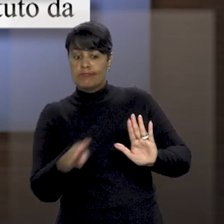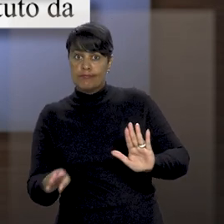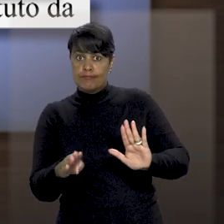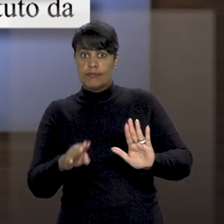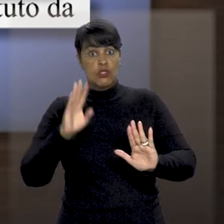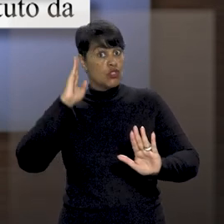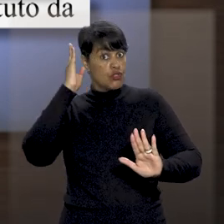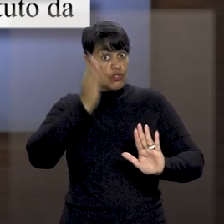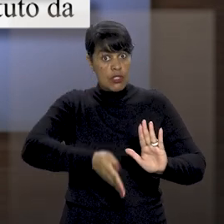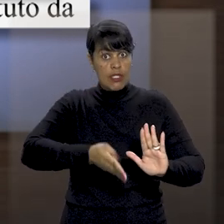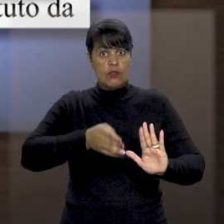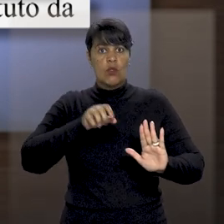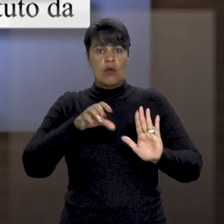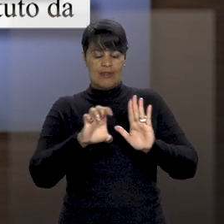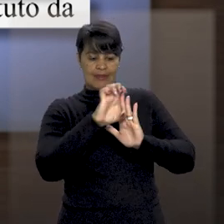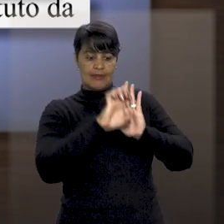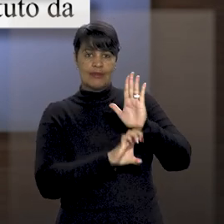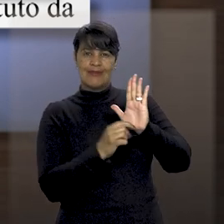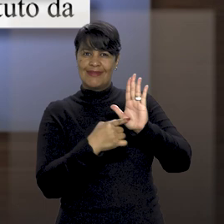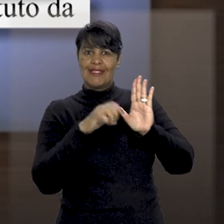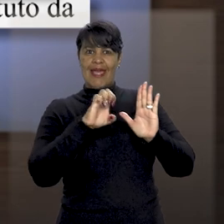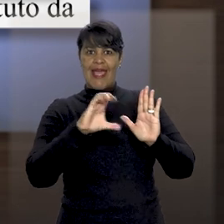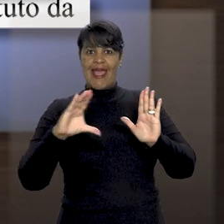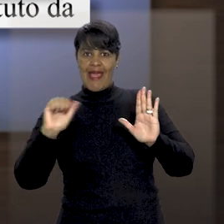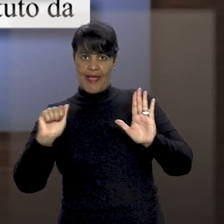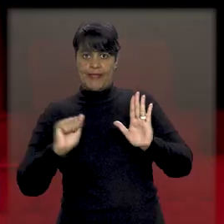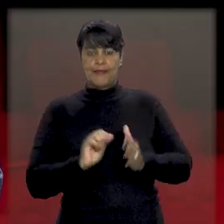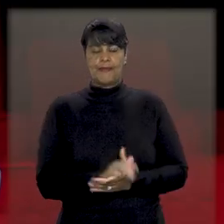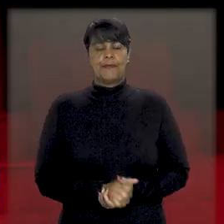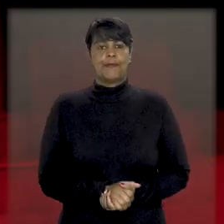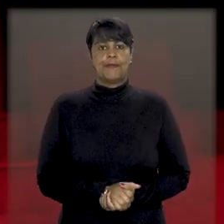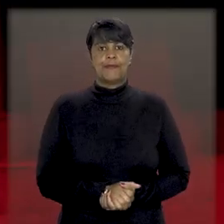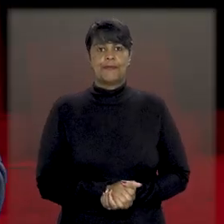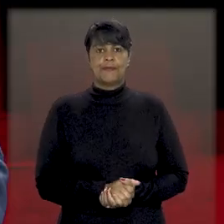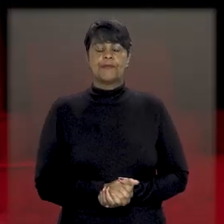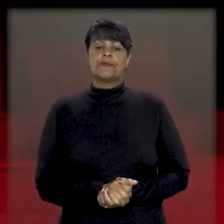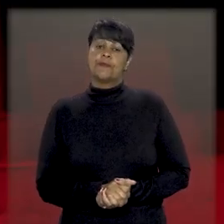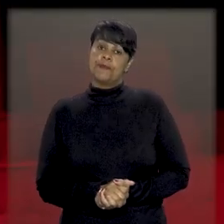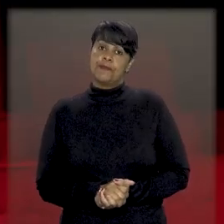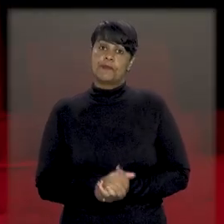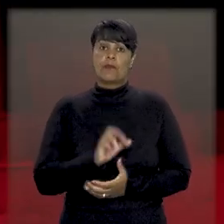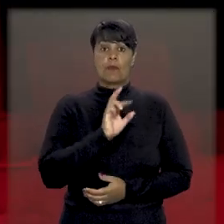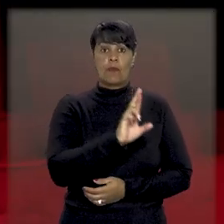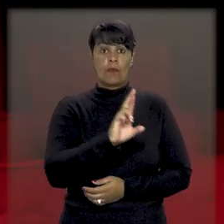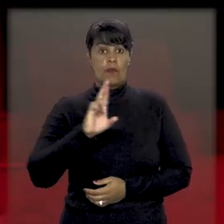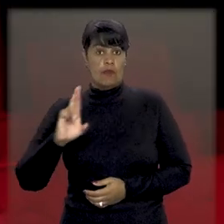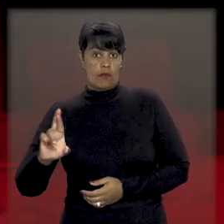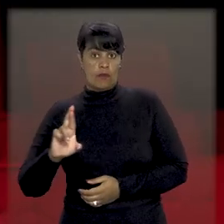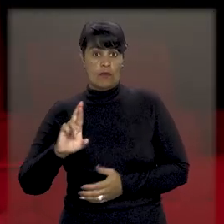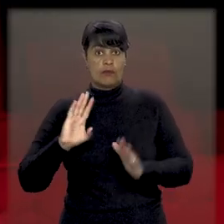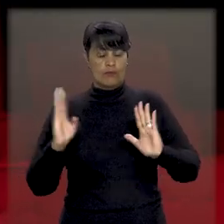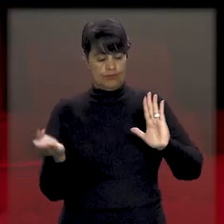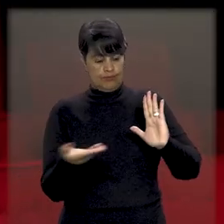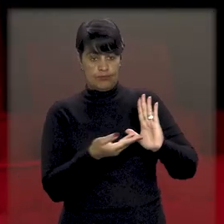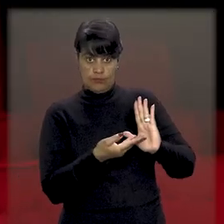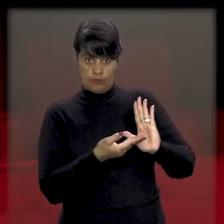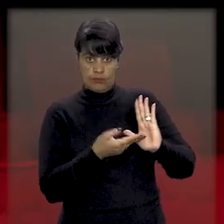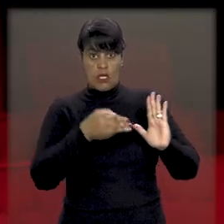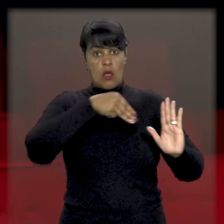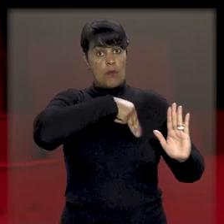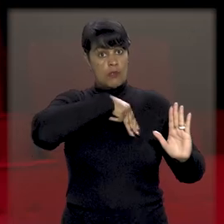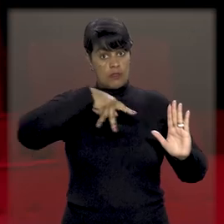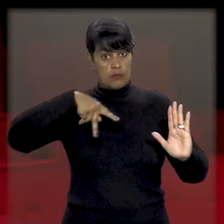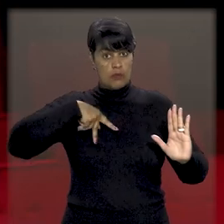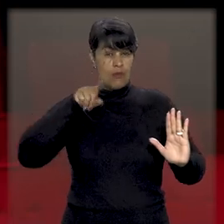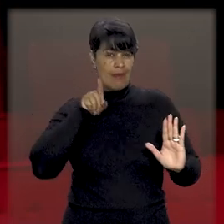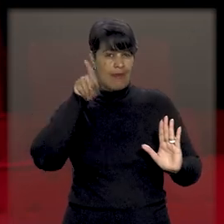a incidência do Estatuto da Criança e do Adolescente. No recurso especial representativo da controvérsia, o Ministério Público do